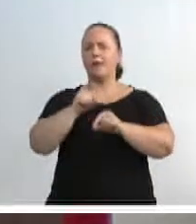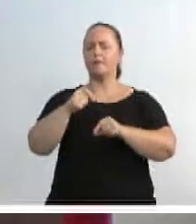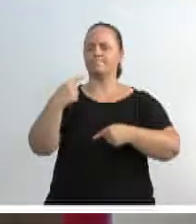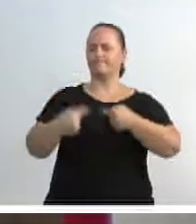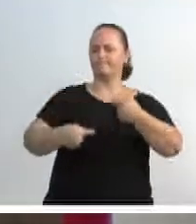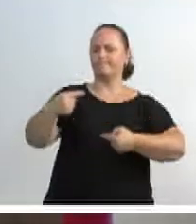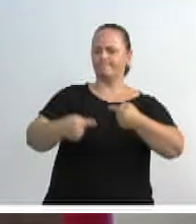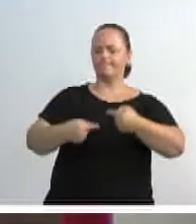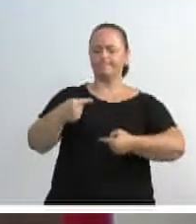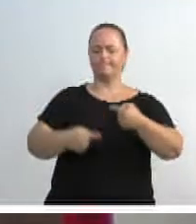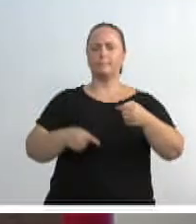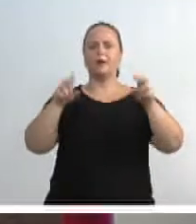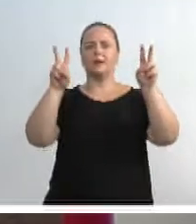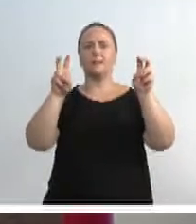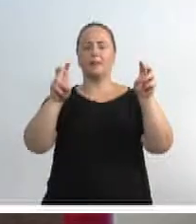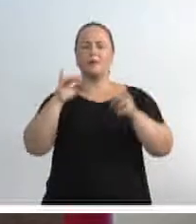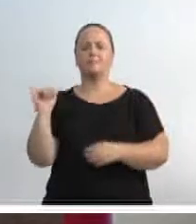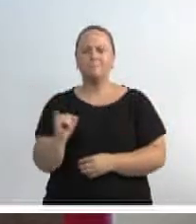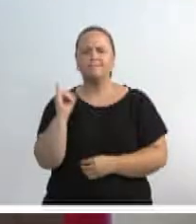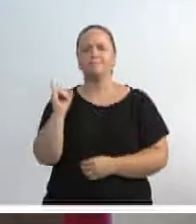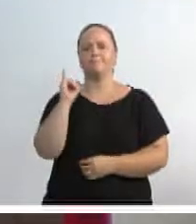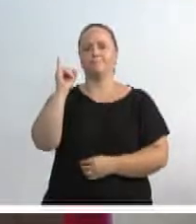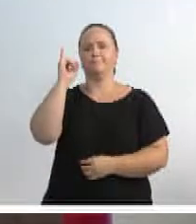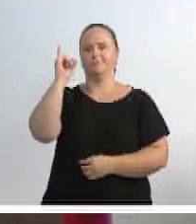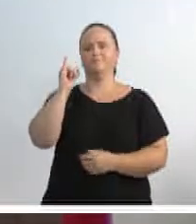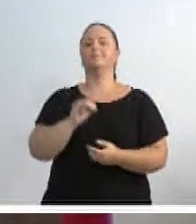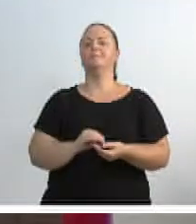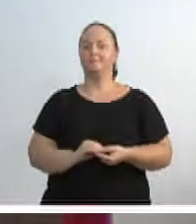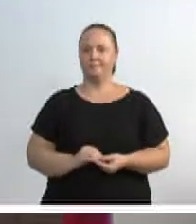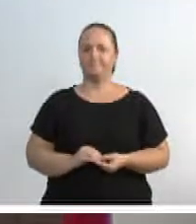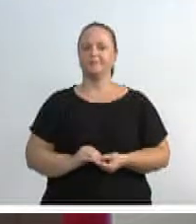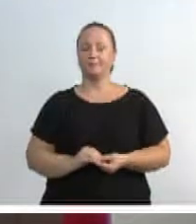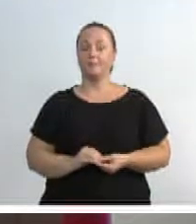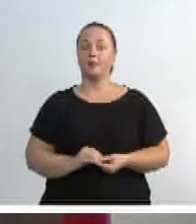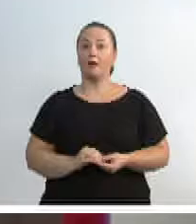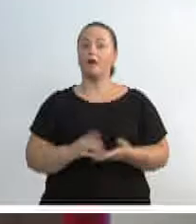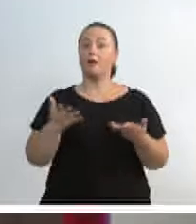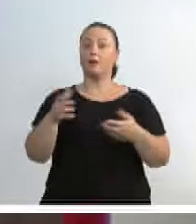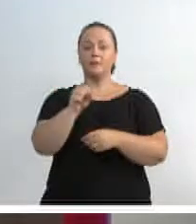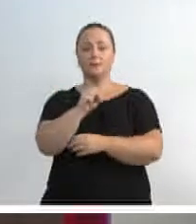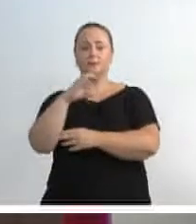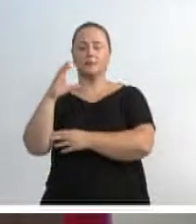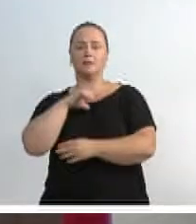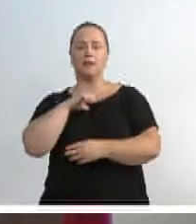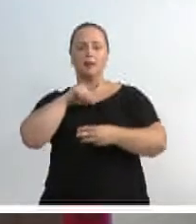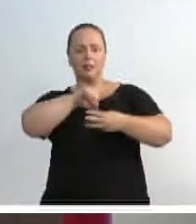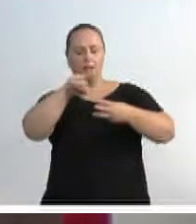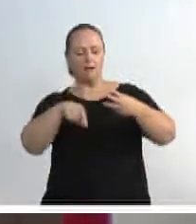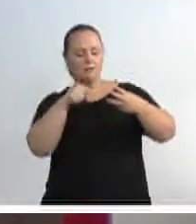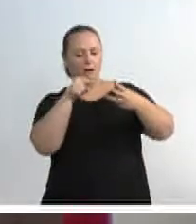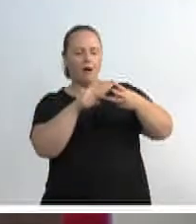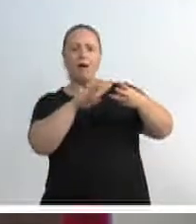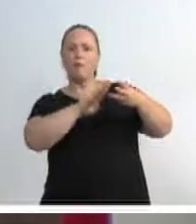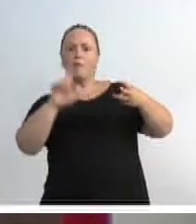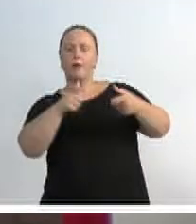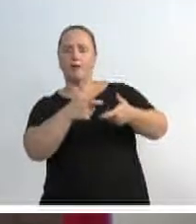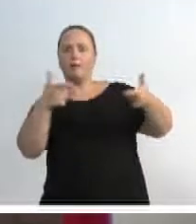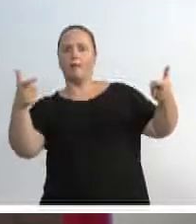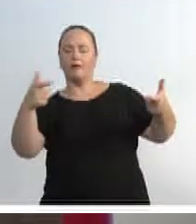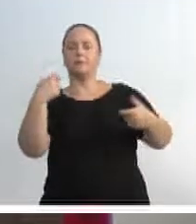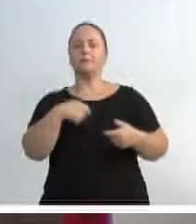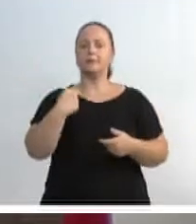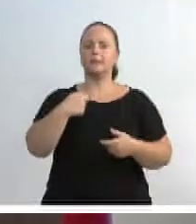a cidade tem que discutir. Uma cidade que é a terceira maior cidade, o terceiro maior município de Santa Catarina, tem que discutir uma política forte